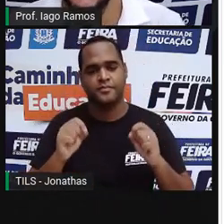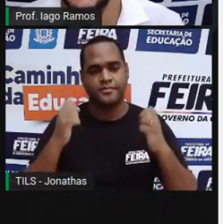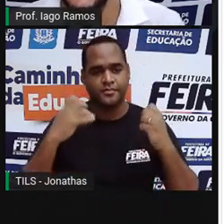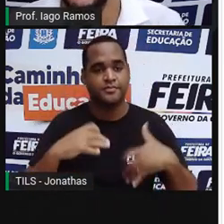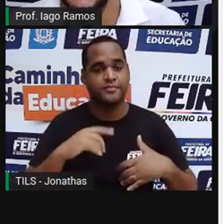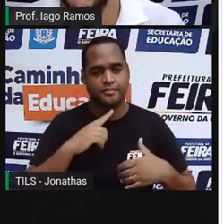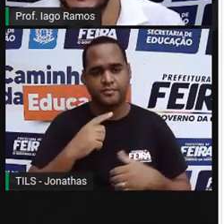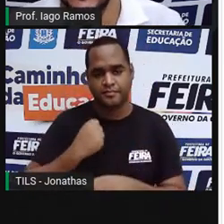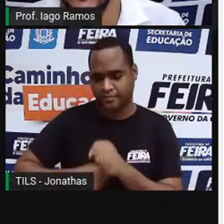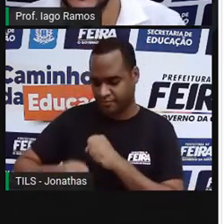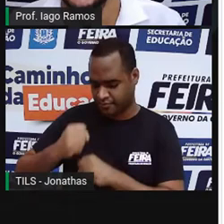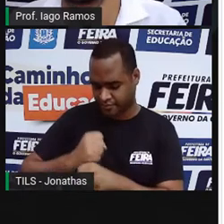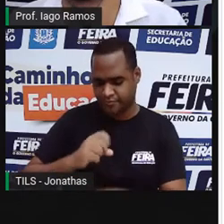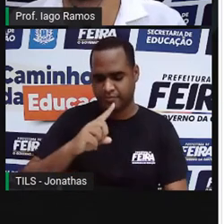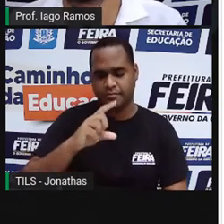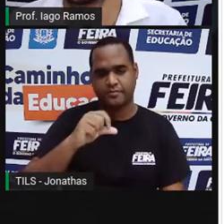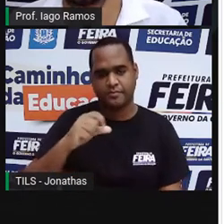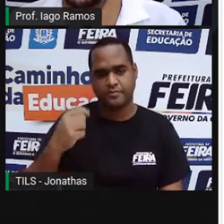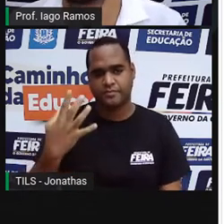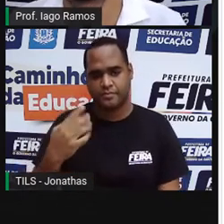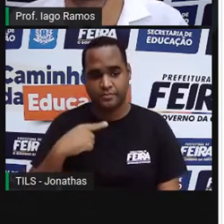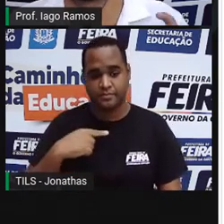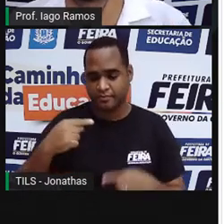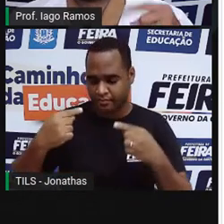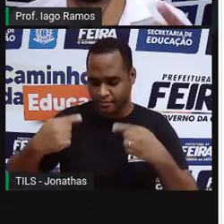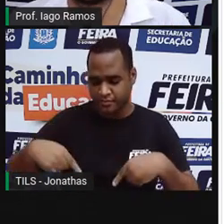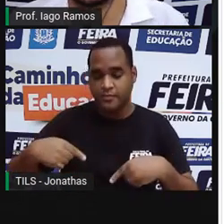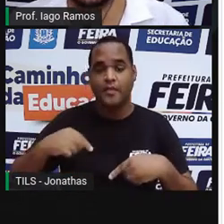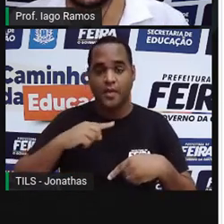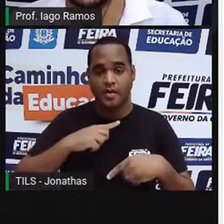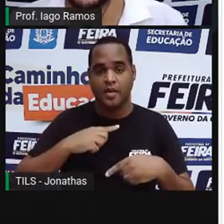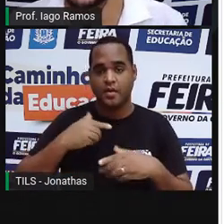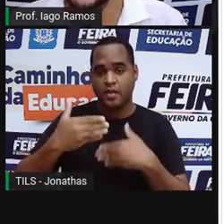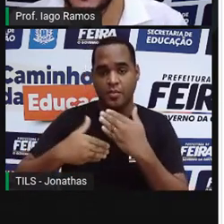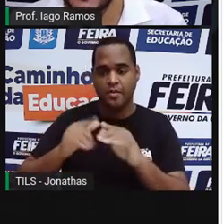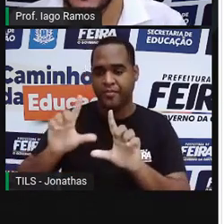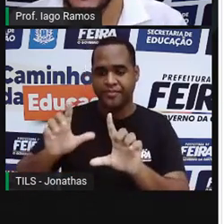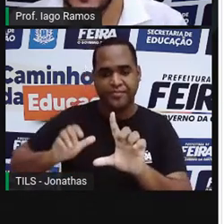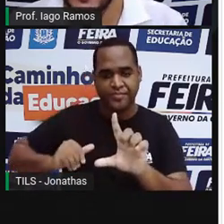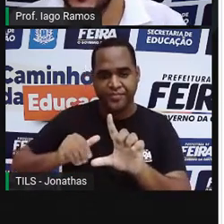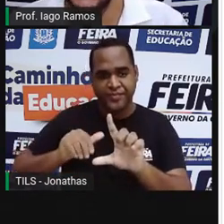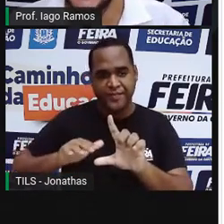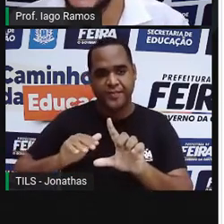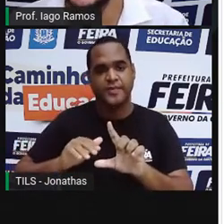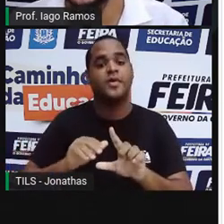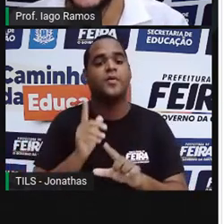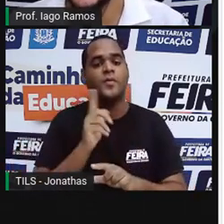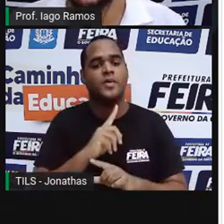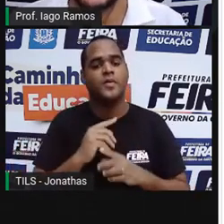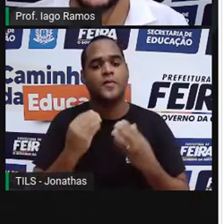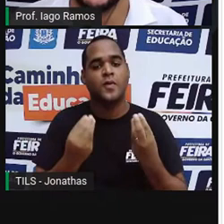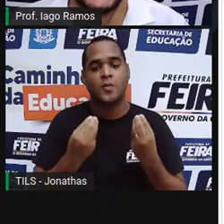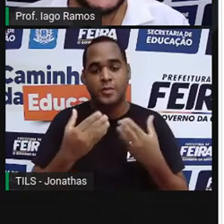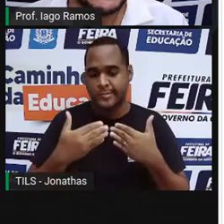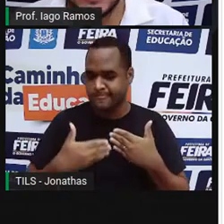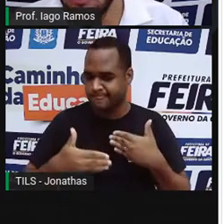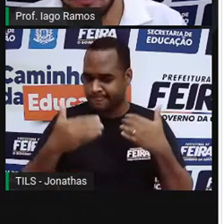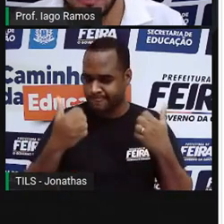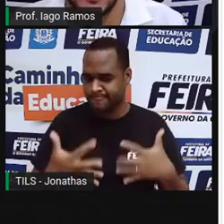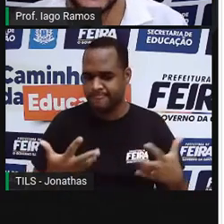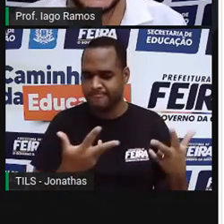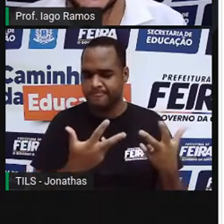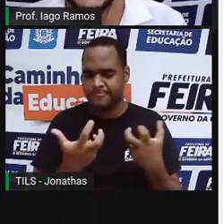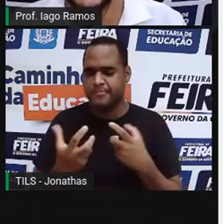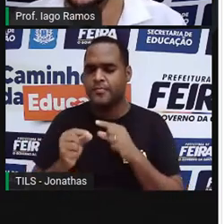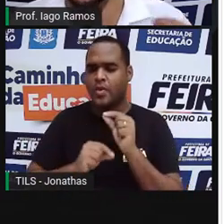Mundo de 1994, que acabou empatada e foi para os pênaltis. Então, daí a gente já percebe que não,